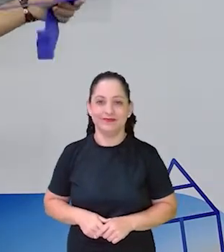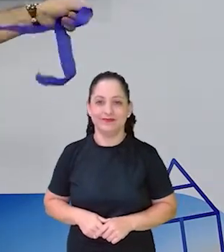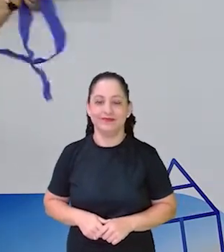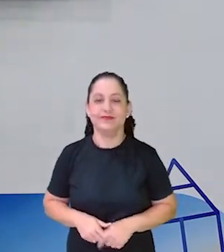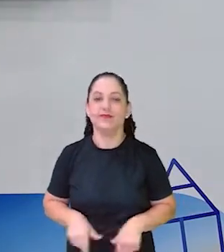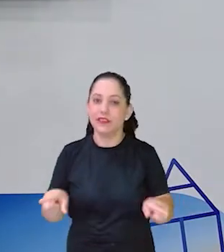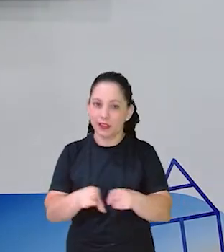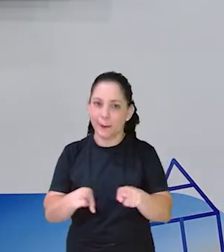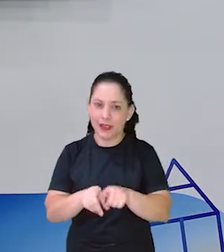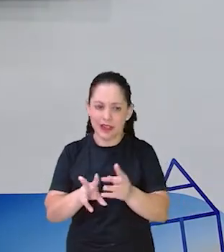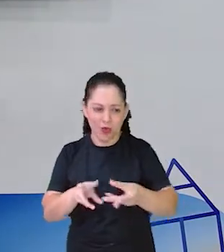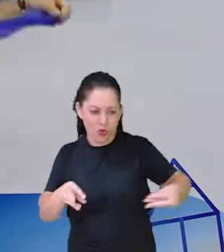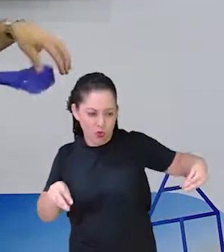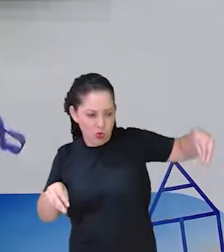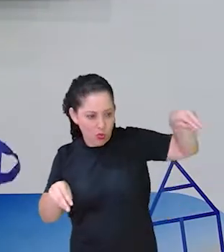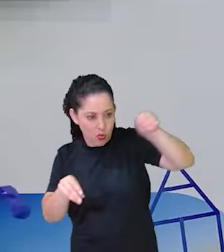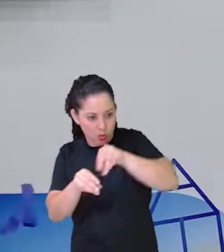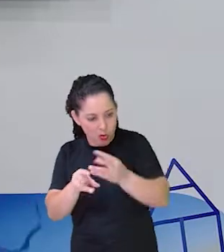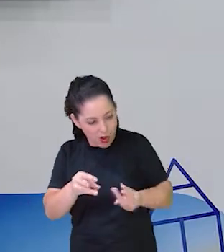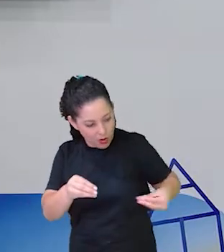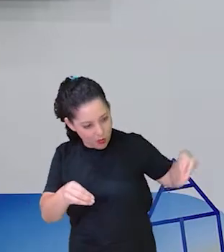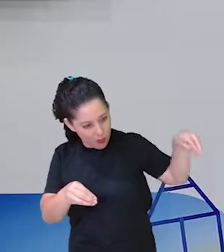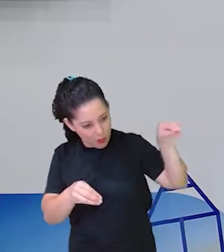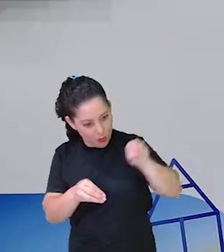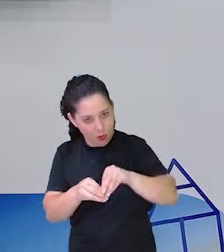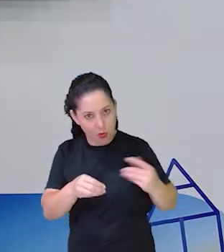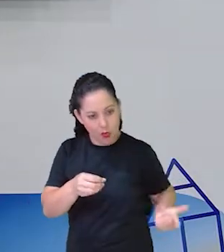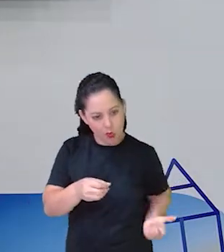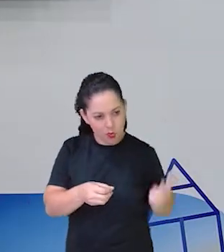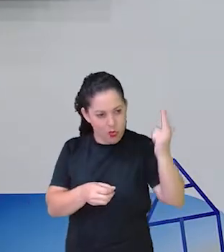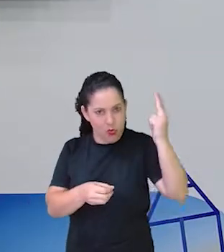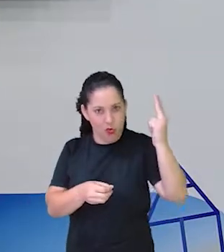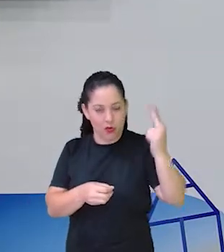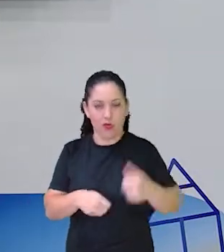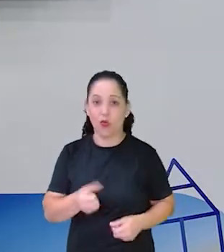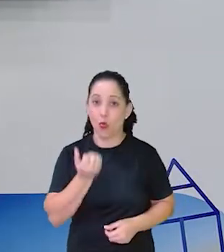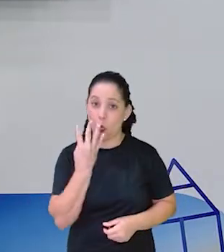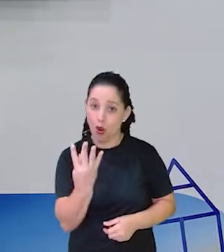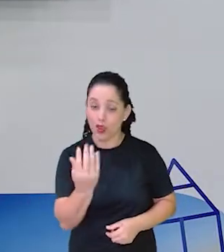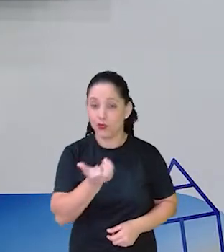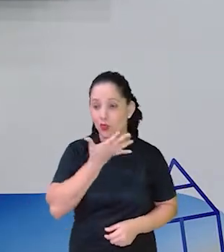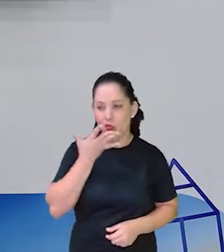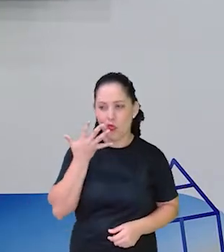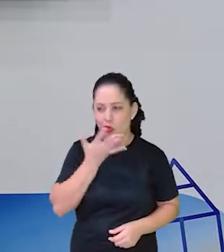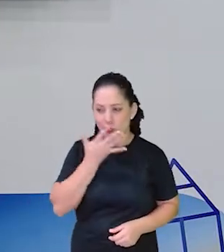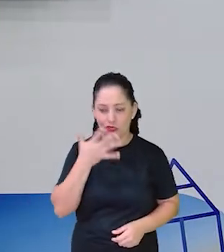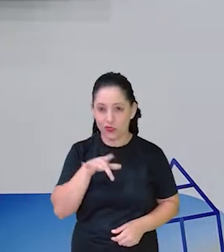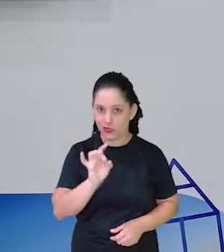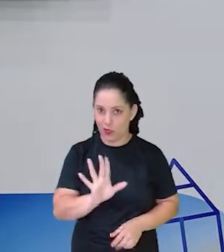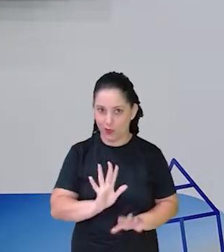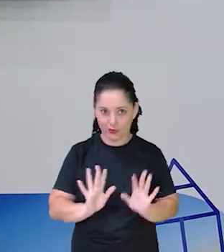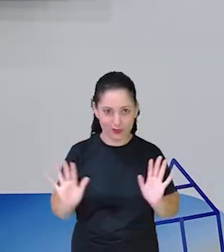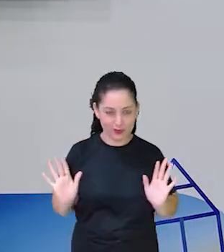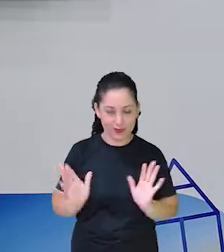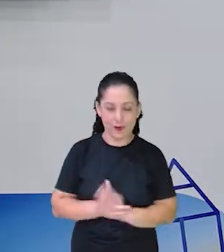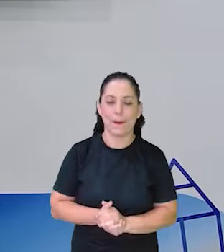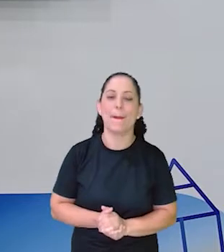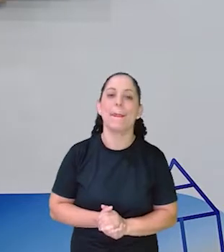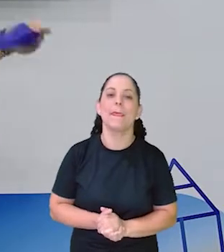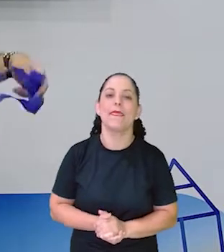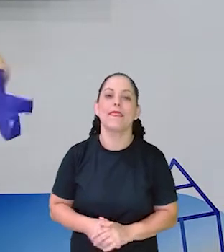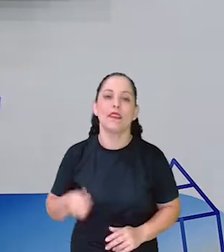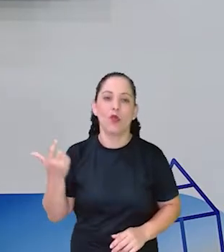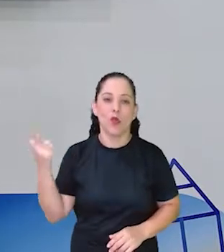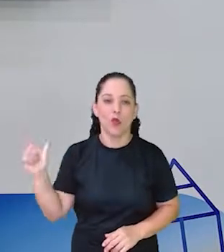Um azul Eu vou colocar só quatro cores Eu cortei um monte de cores ali Vou colocar o azul e ver mais uma